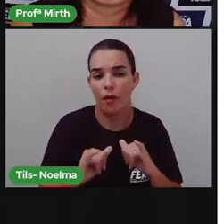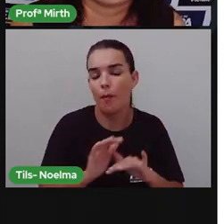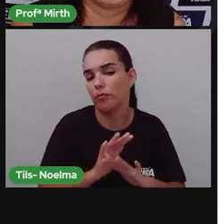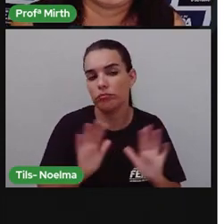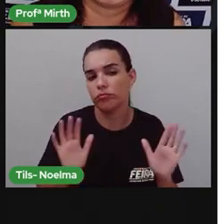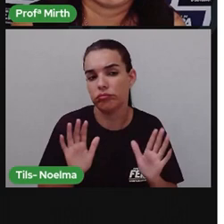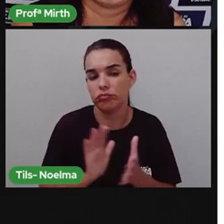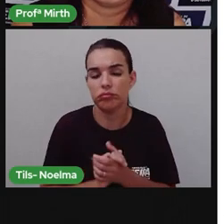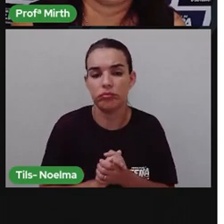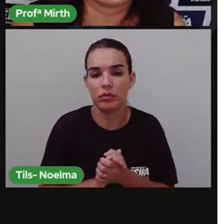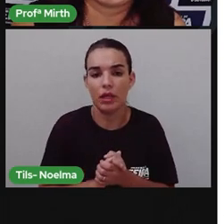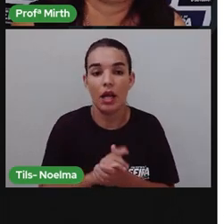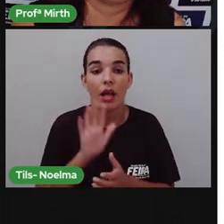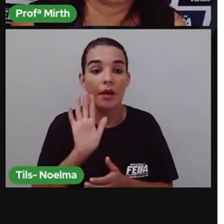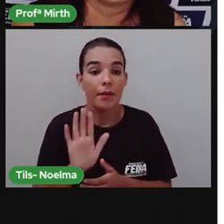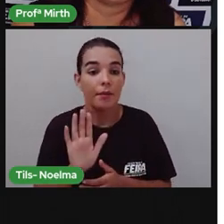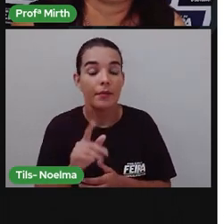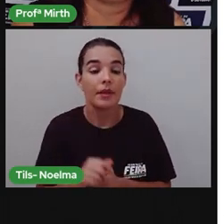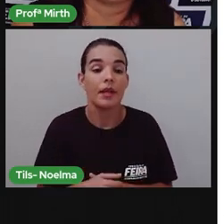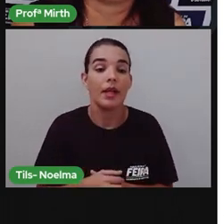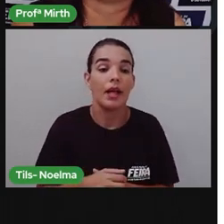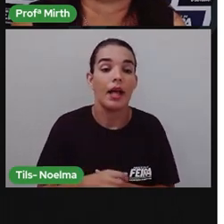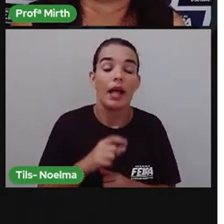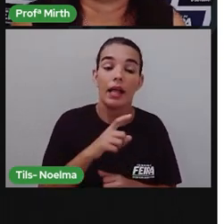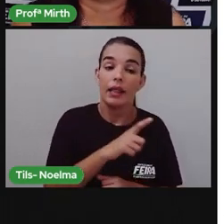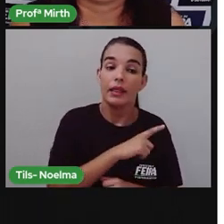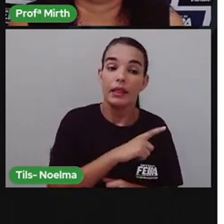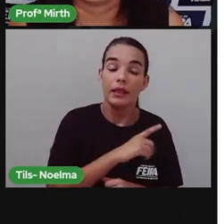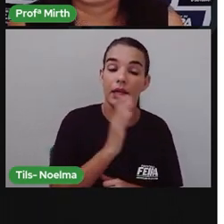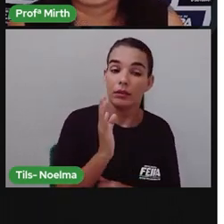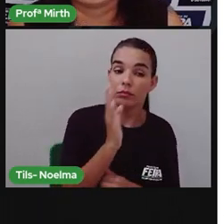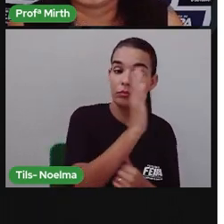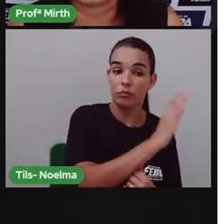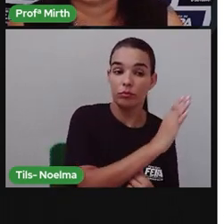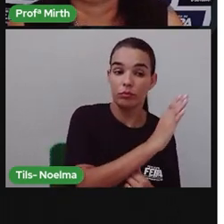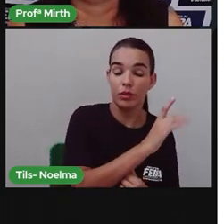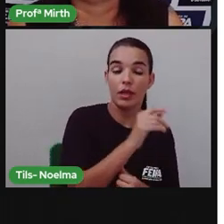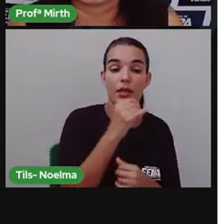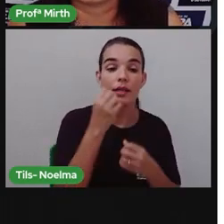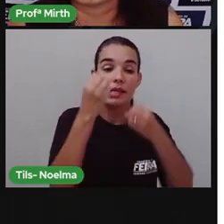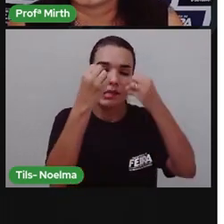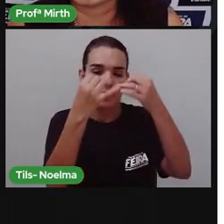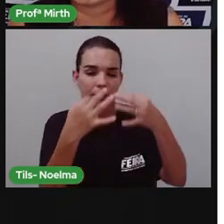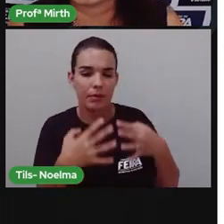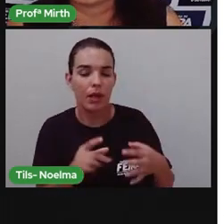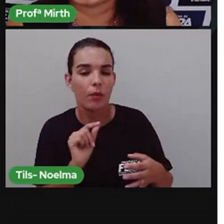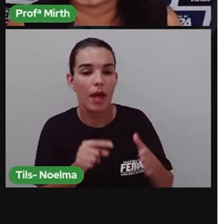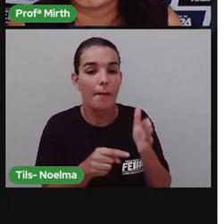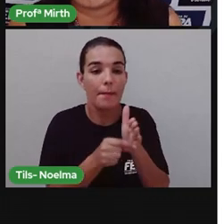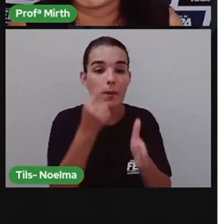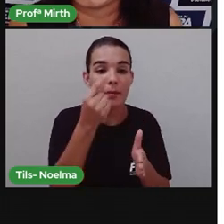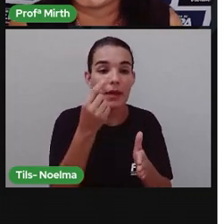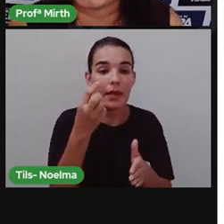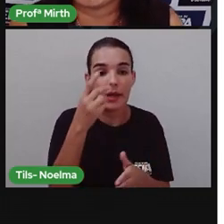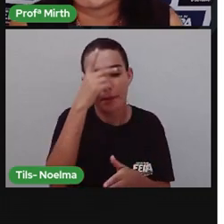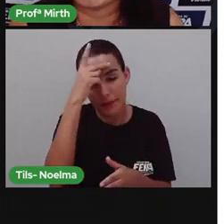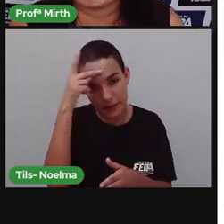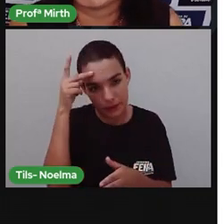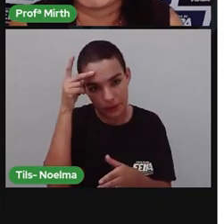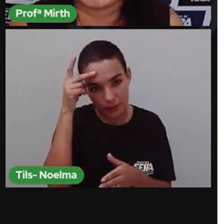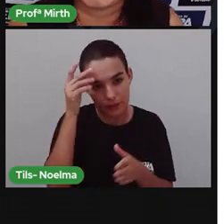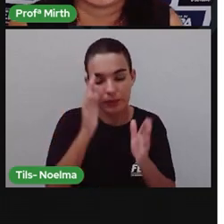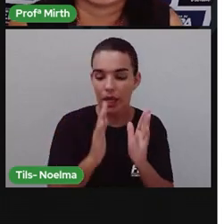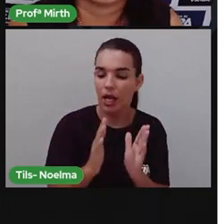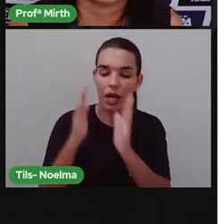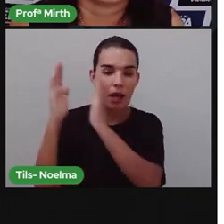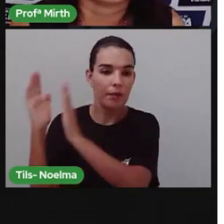Na autobiografia, é narrado em primeira pessoa. Na biografia, está inscrita em terceira pessoa, porque se está contando